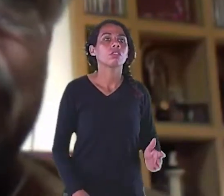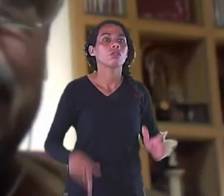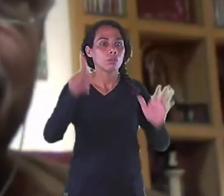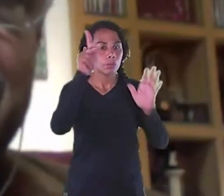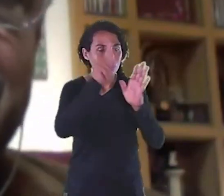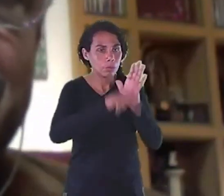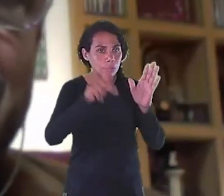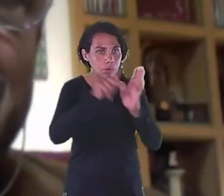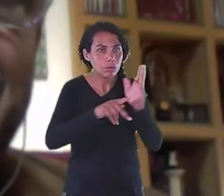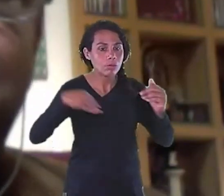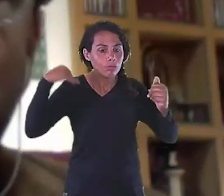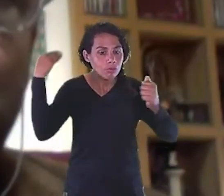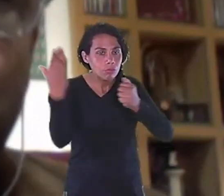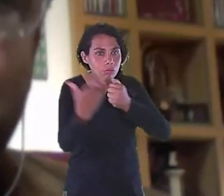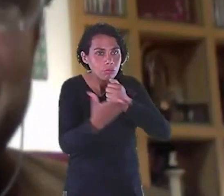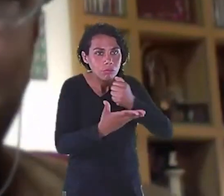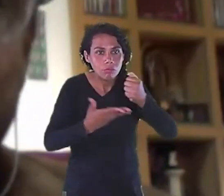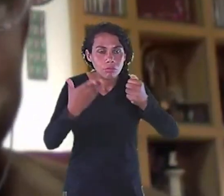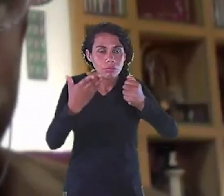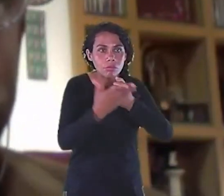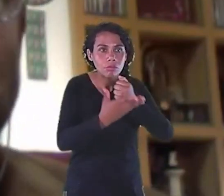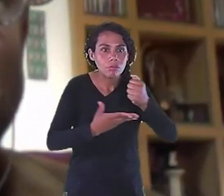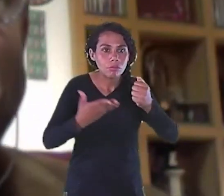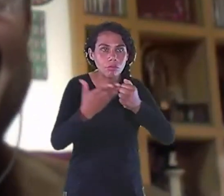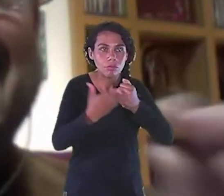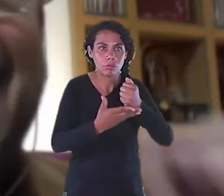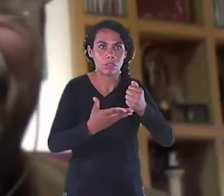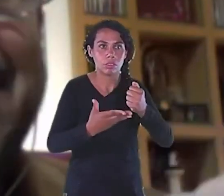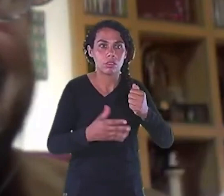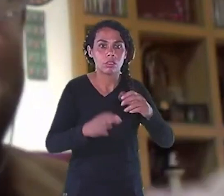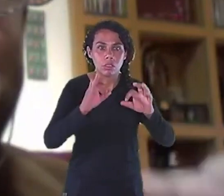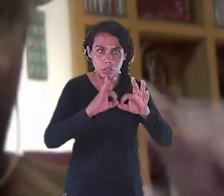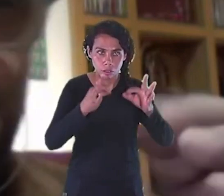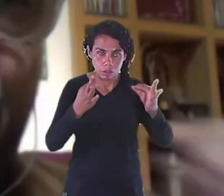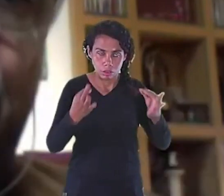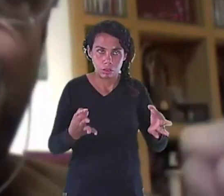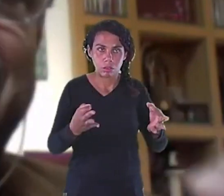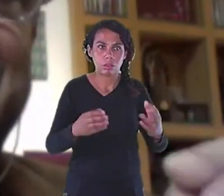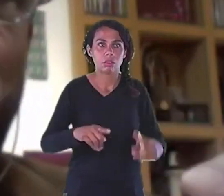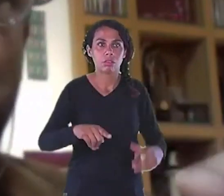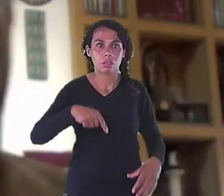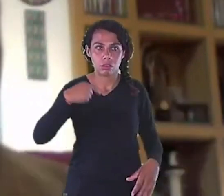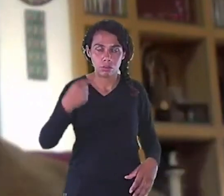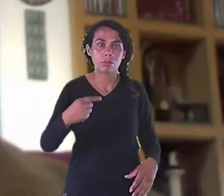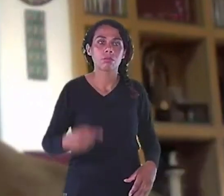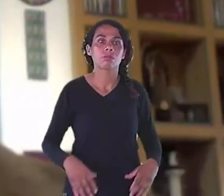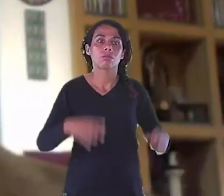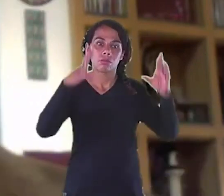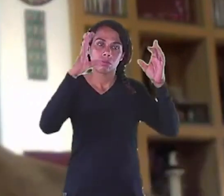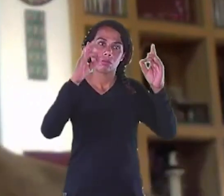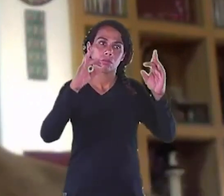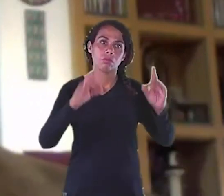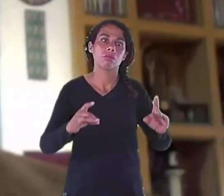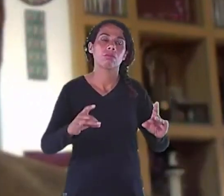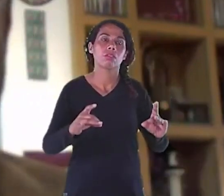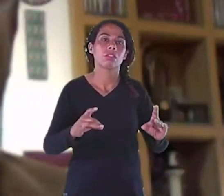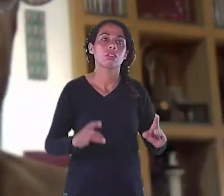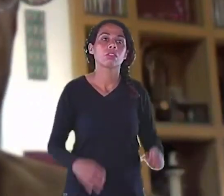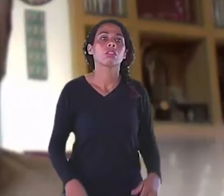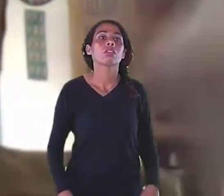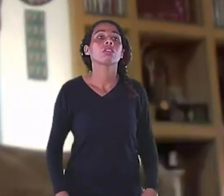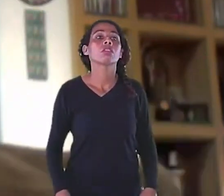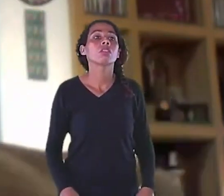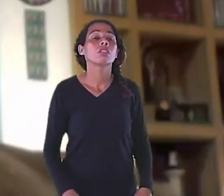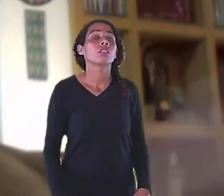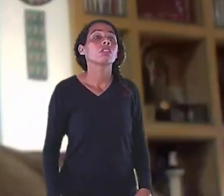E linha de produção E o produto Pode virar um sucesso Na universidade O que eu fazia Eu tinha um problema Eu procurava